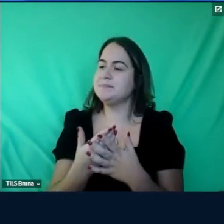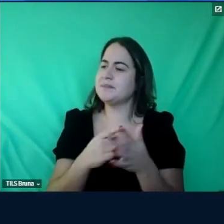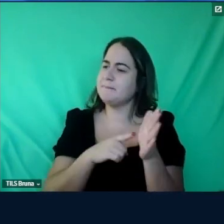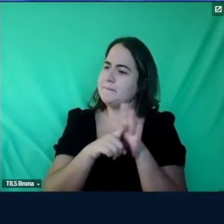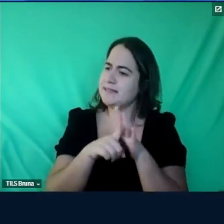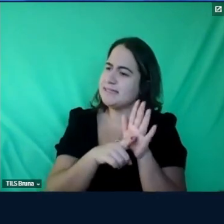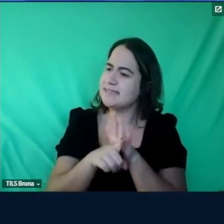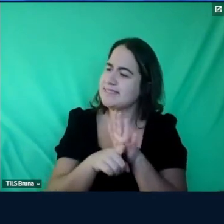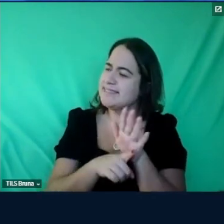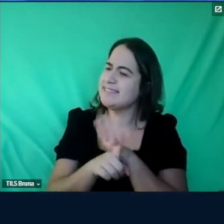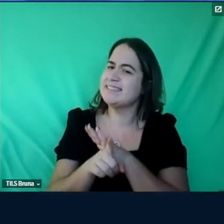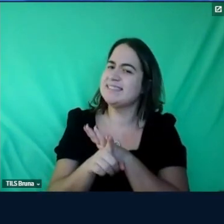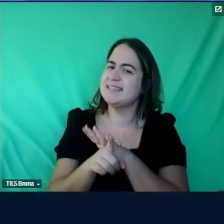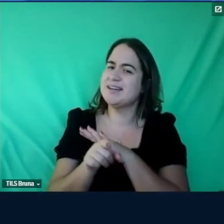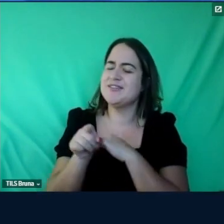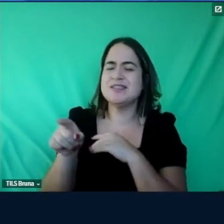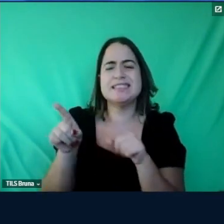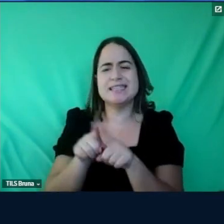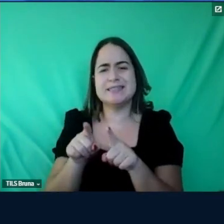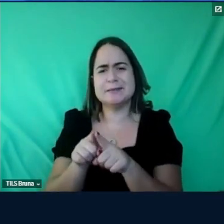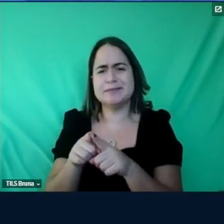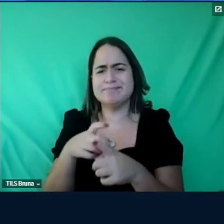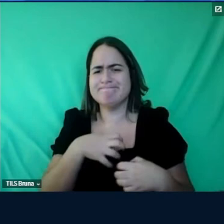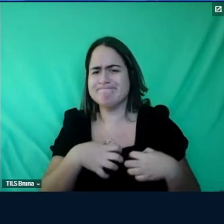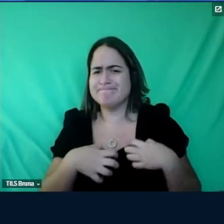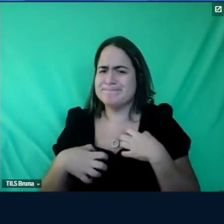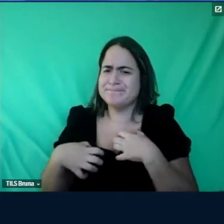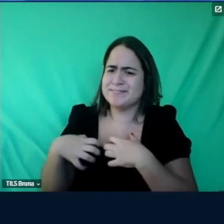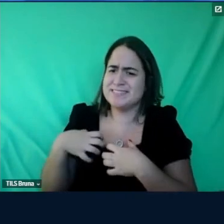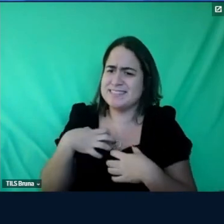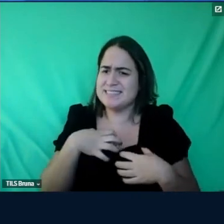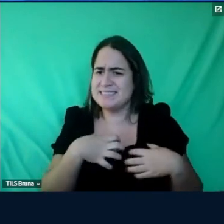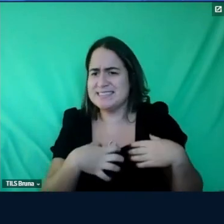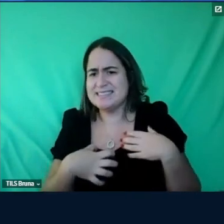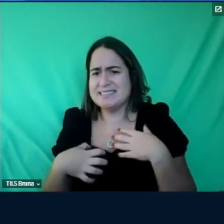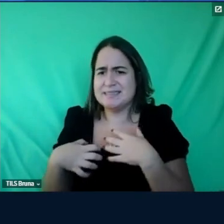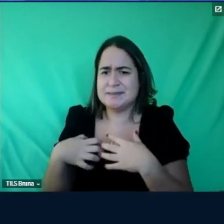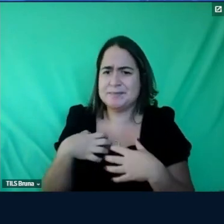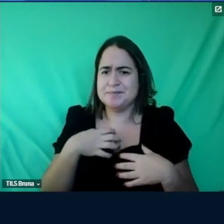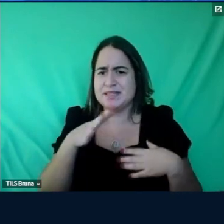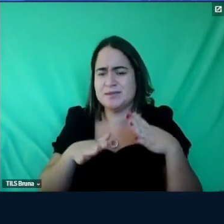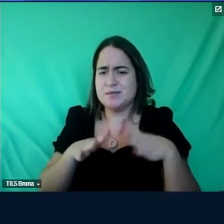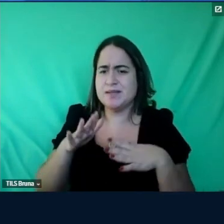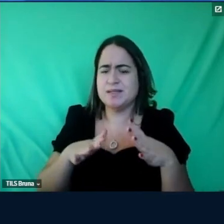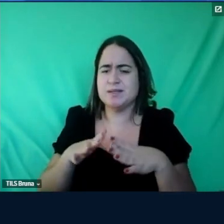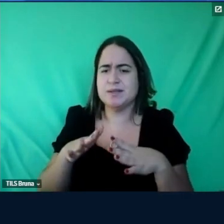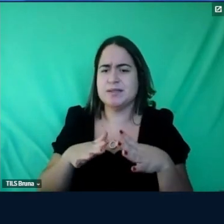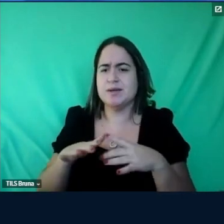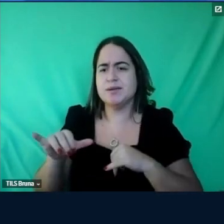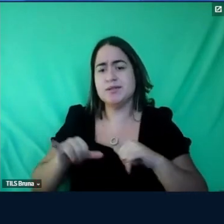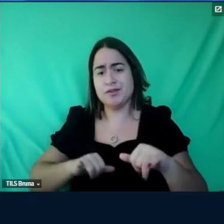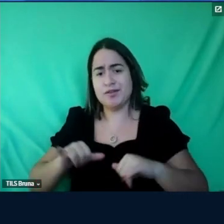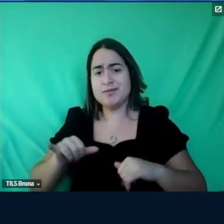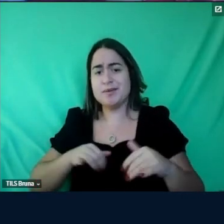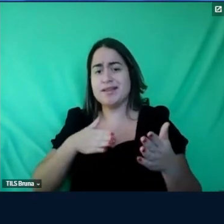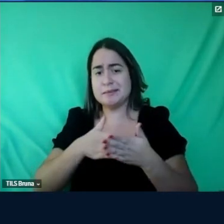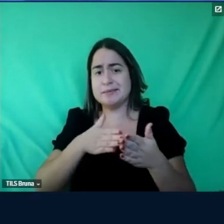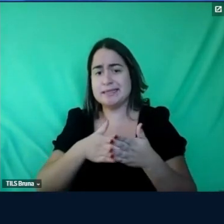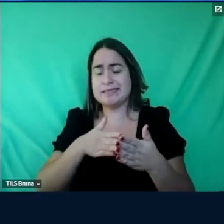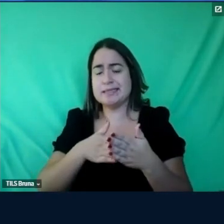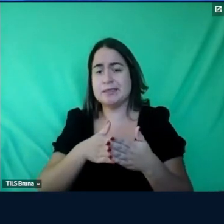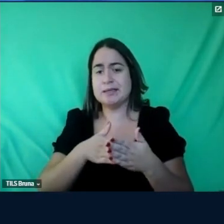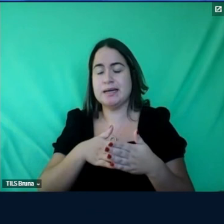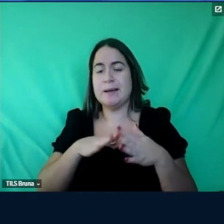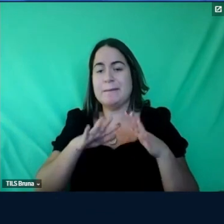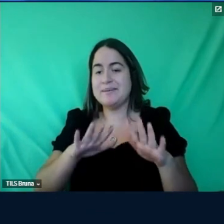pesquisar você também fica inquieto com as vezes o sofrimento as limitações que causam né mas